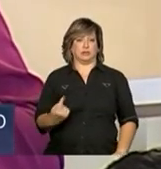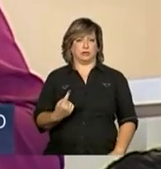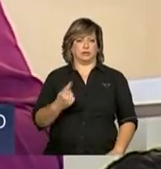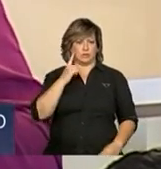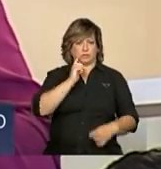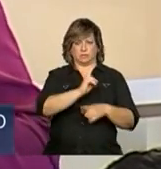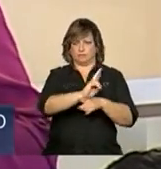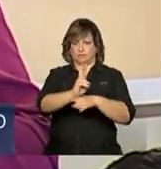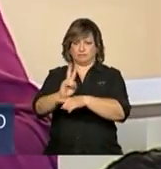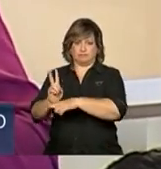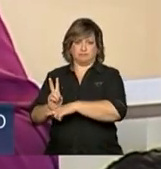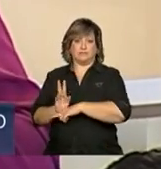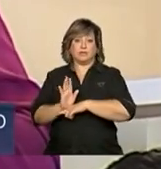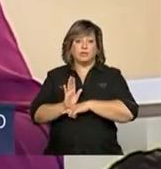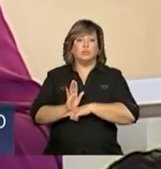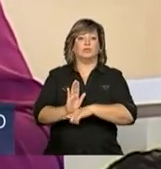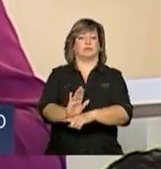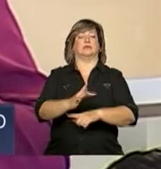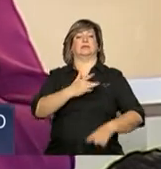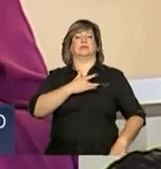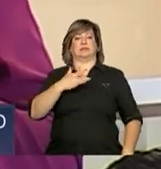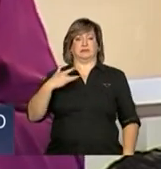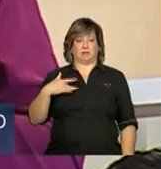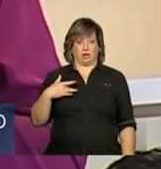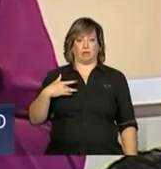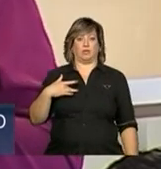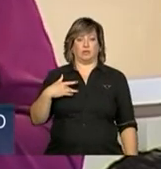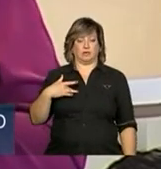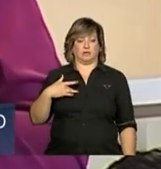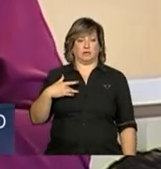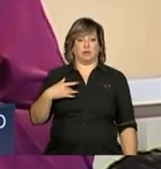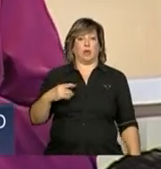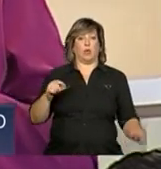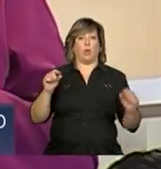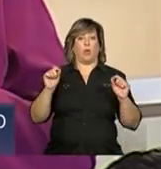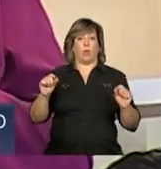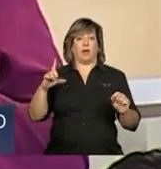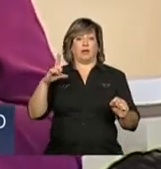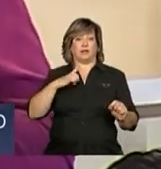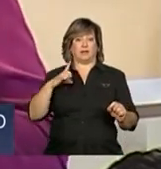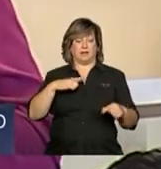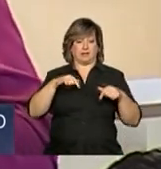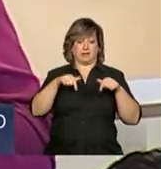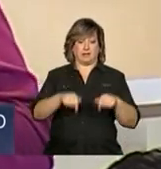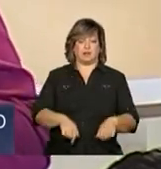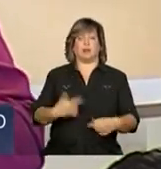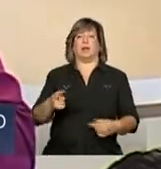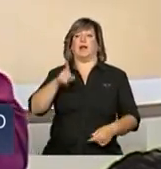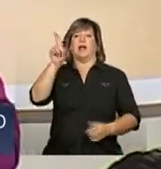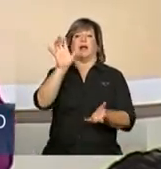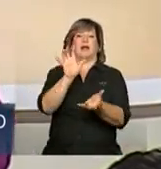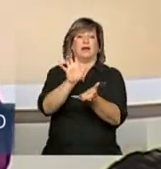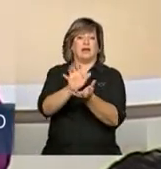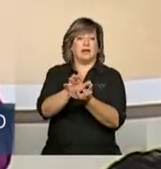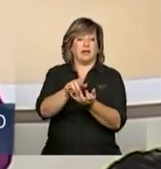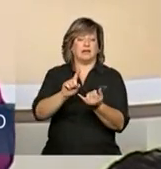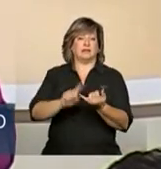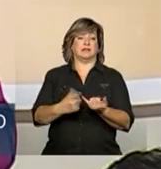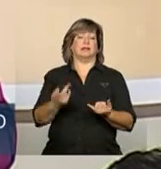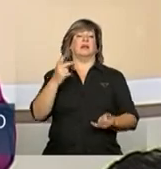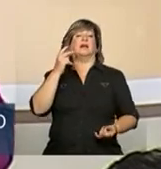os guardiãs da saúde. Os que estão aqui e os que estão em Recife, e os que estão em